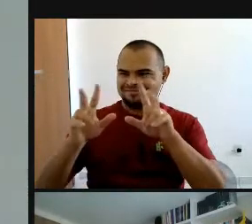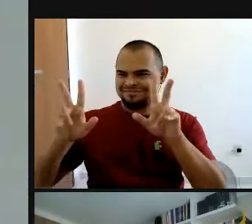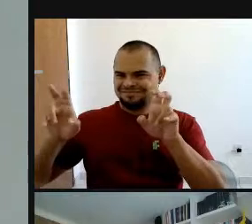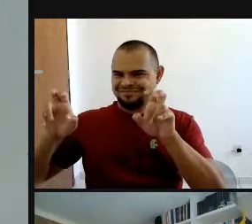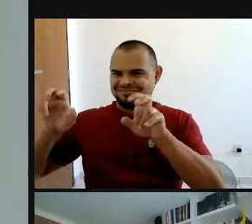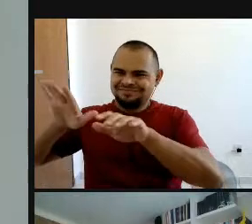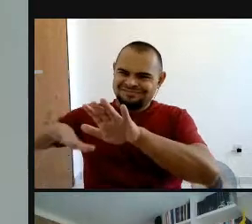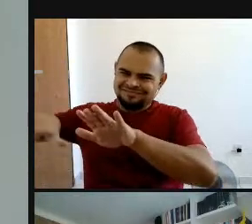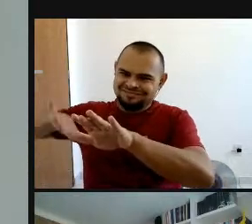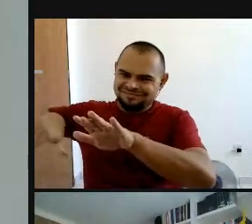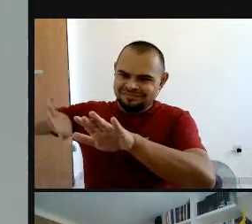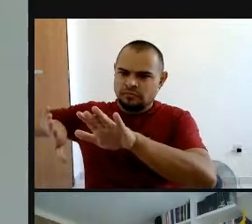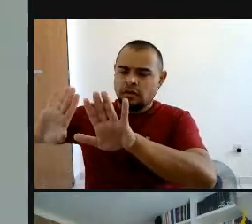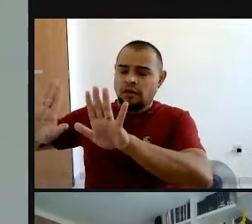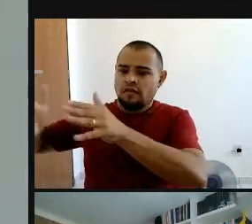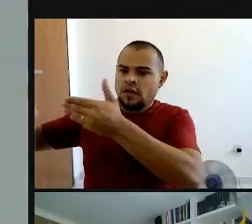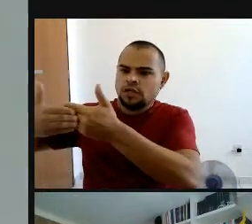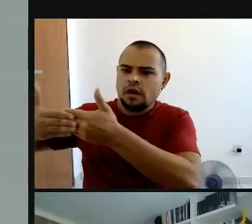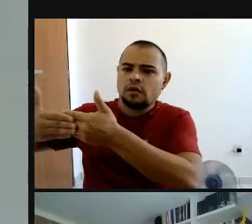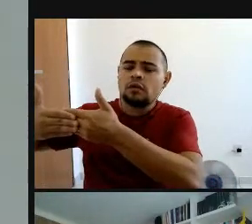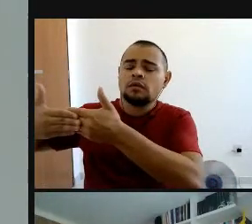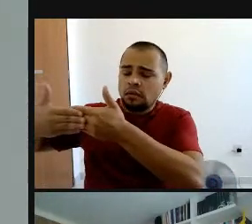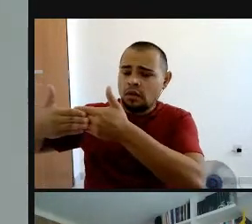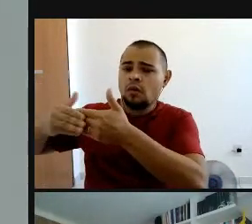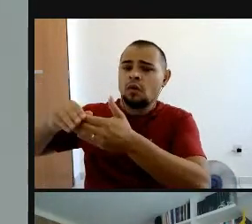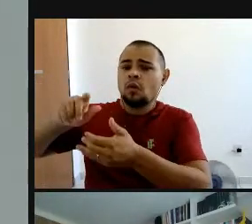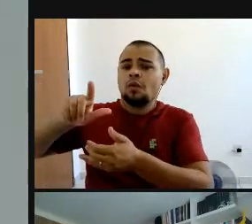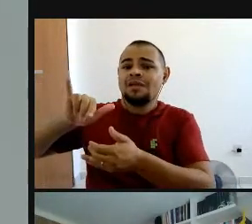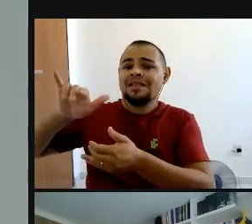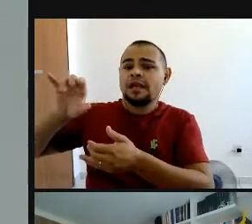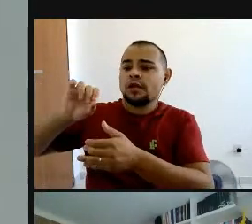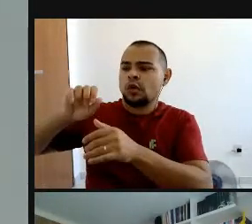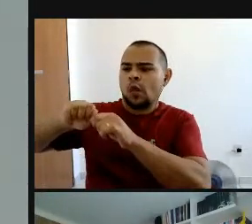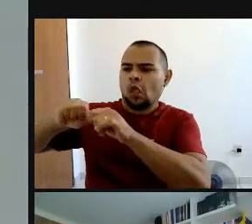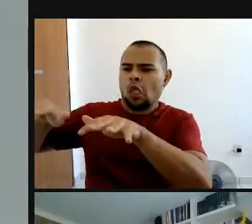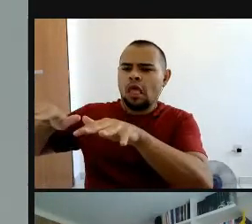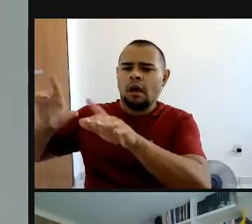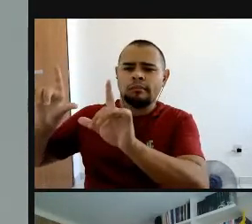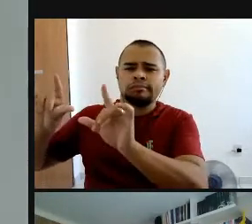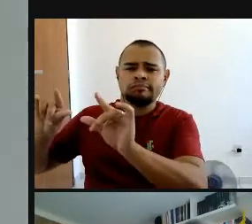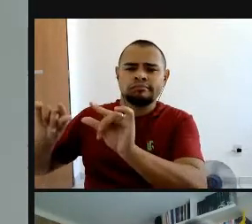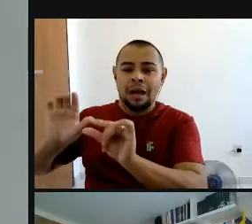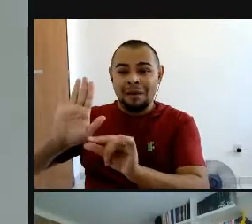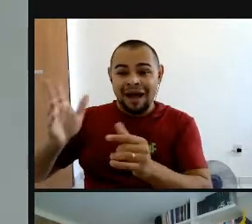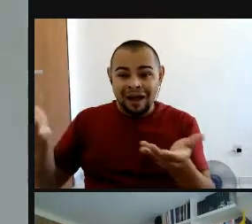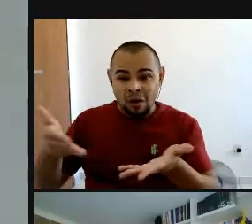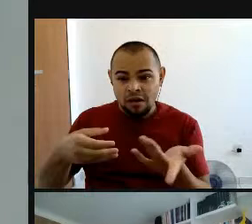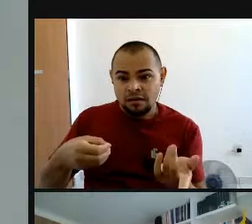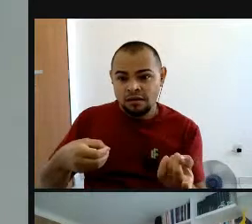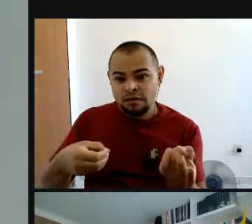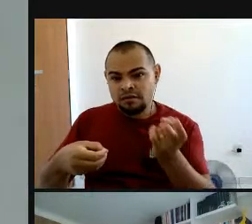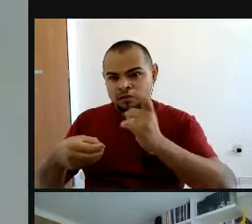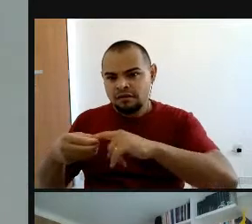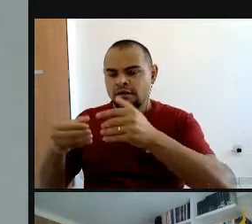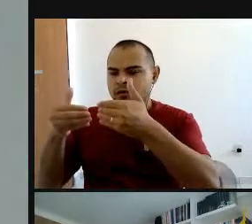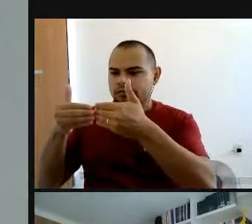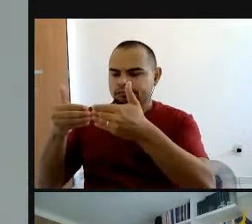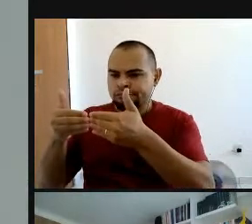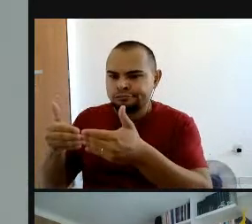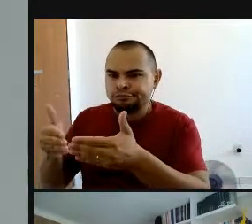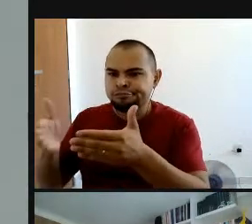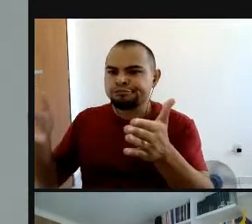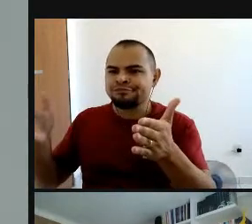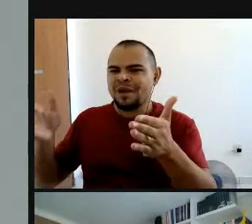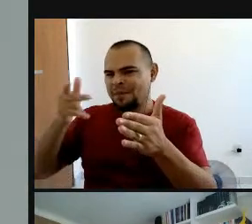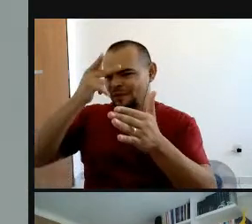fecharam, então, o número de lixo diminuiu consideravelmente. Mas agora, com a reabertura, Cláudia, né, esse